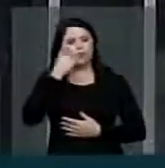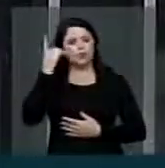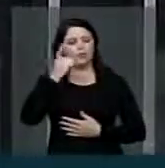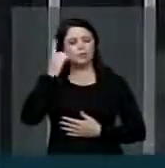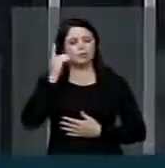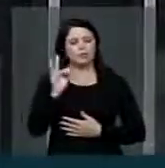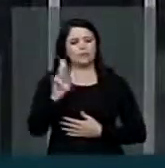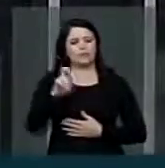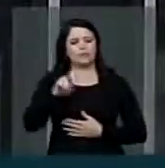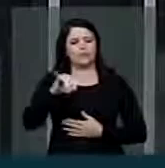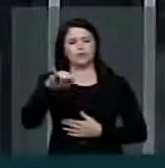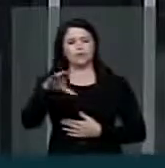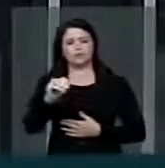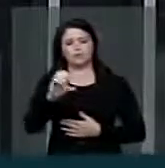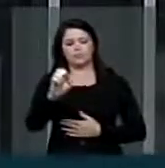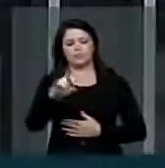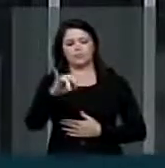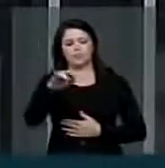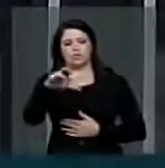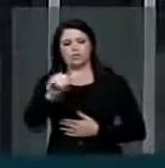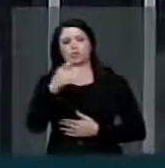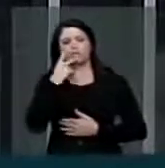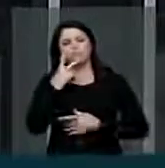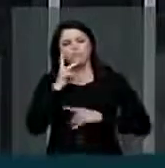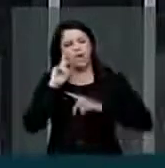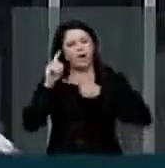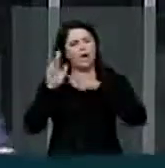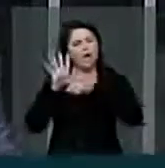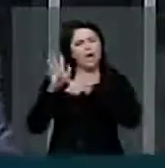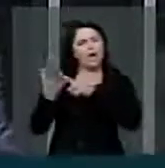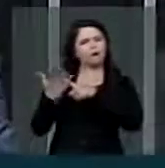as colaborações dos colegas, só engrandecem a minha manifestação.